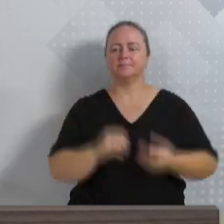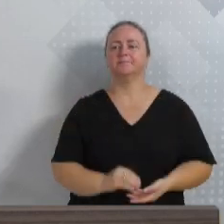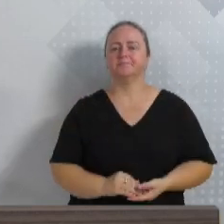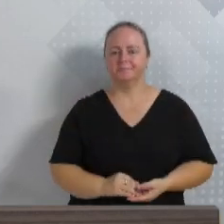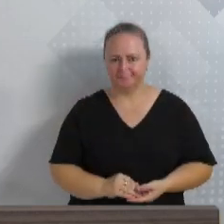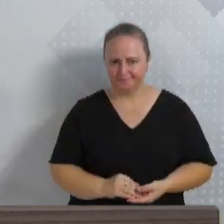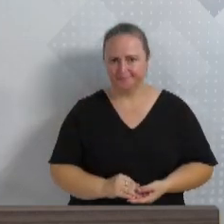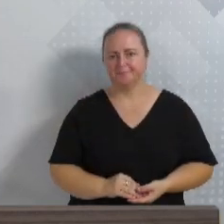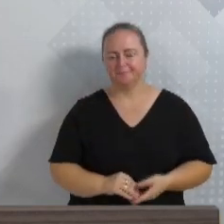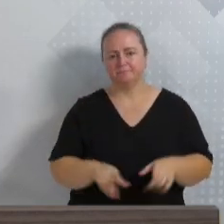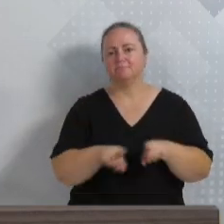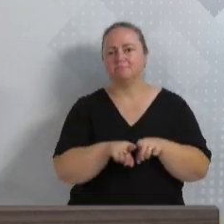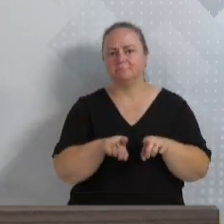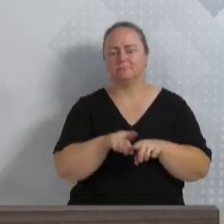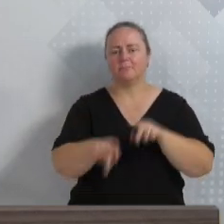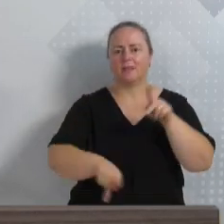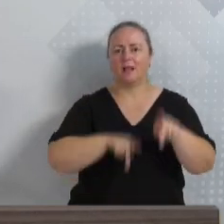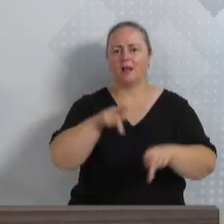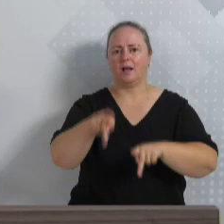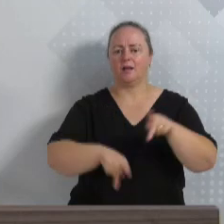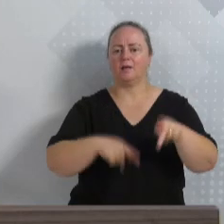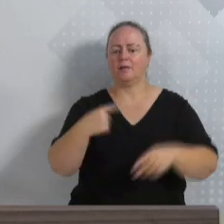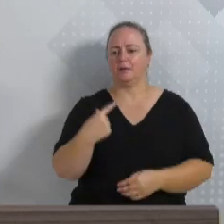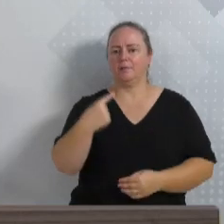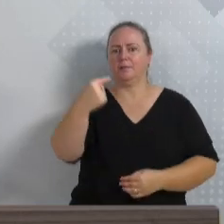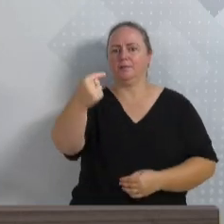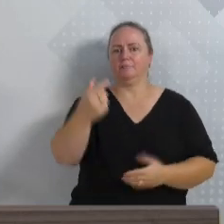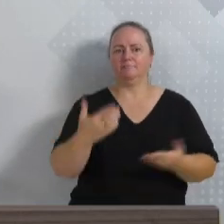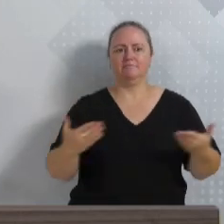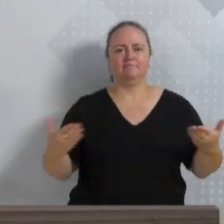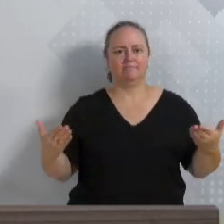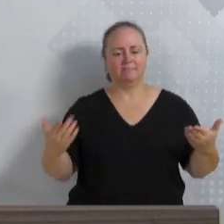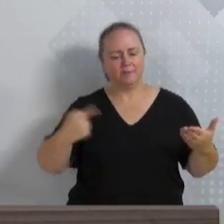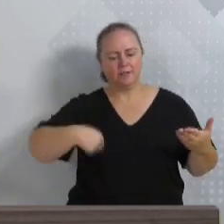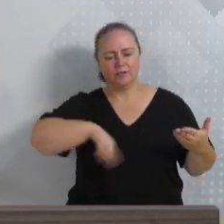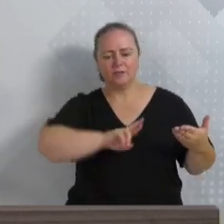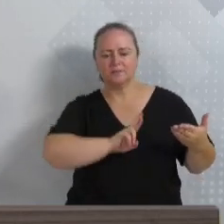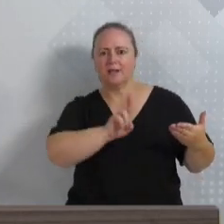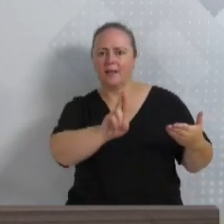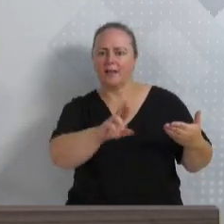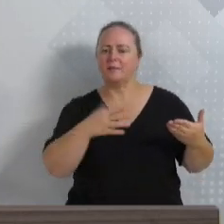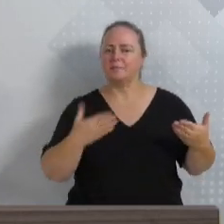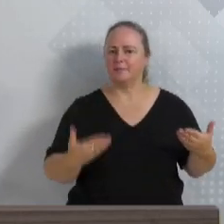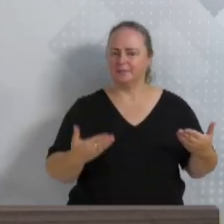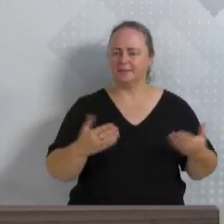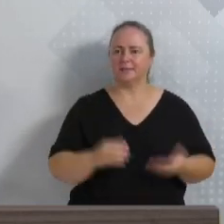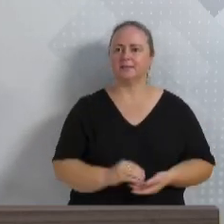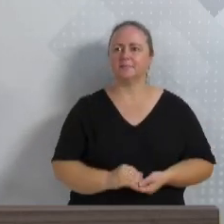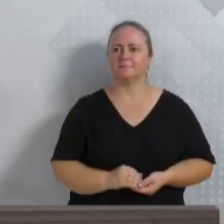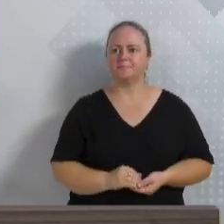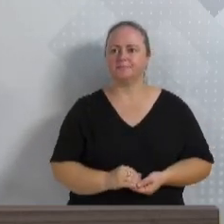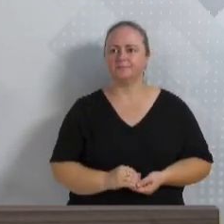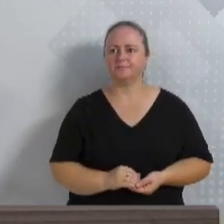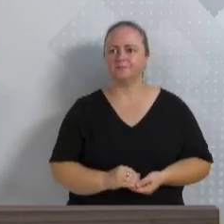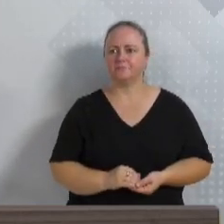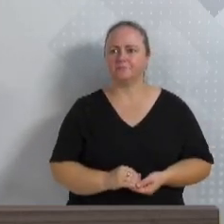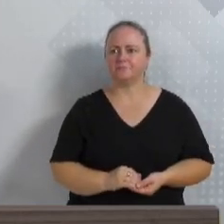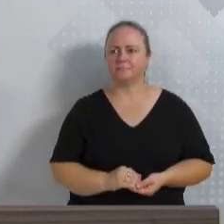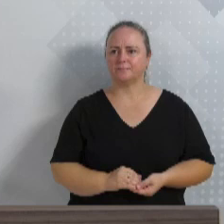também pela população que deu essa carta para a gente representar eles. Presidente, ainda tem